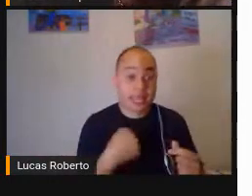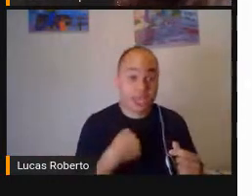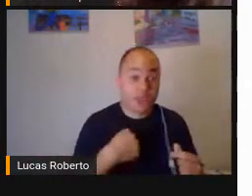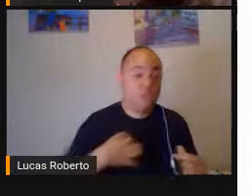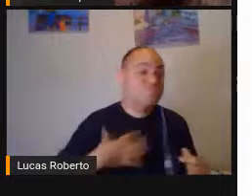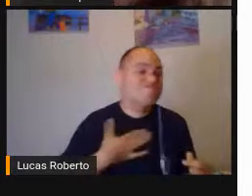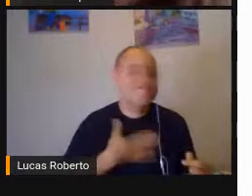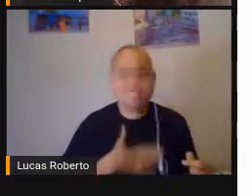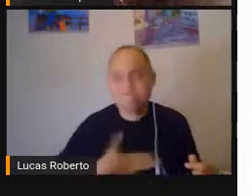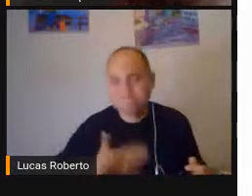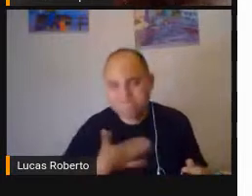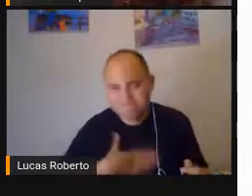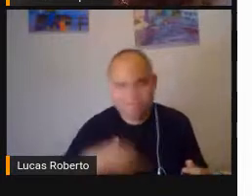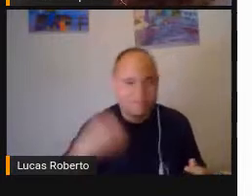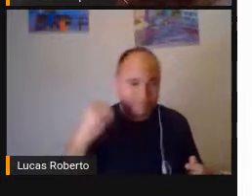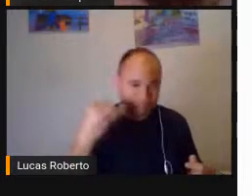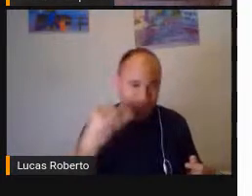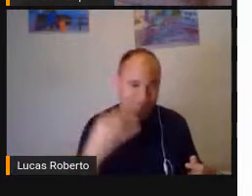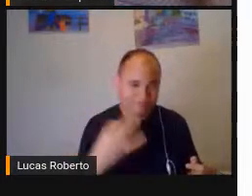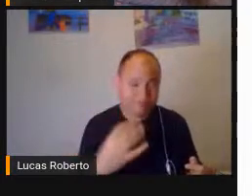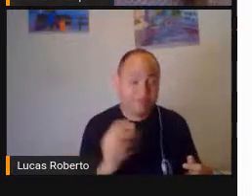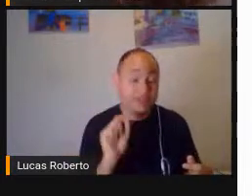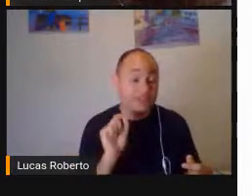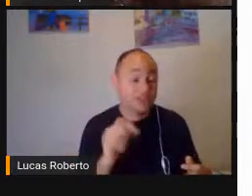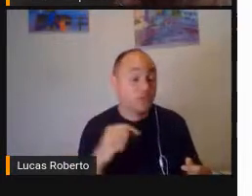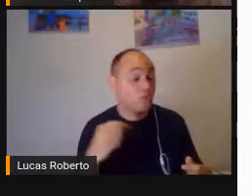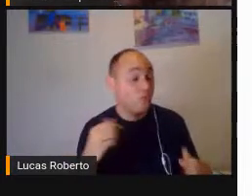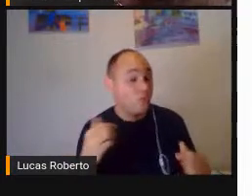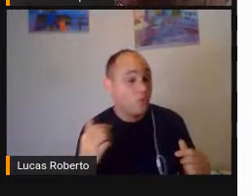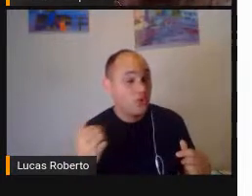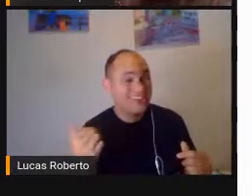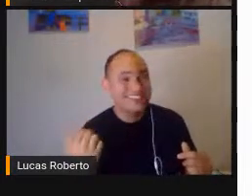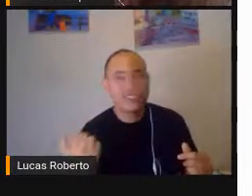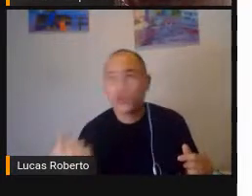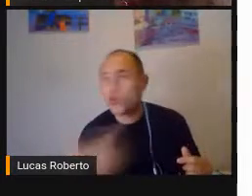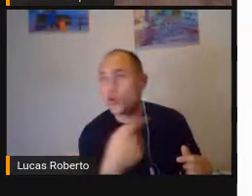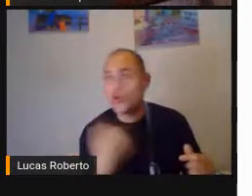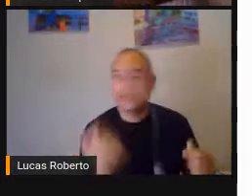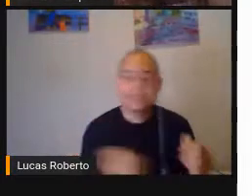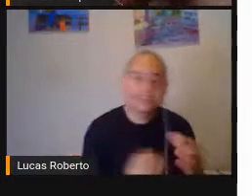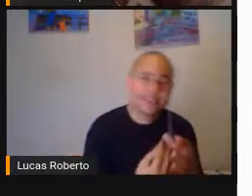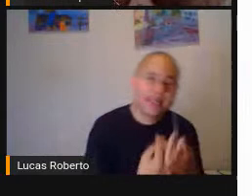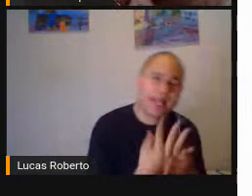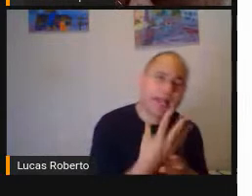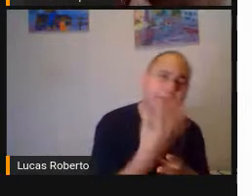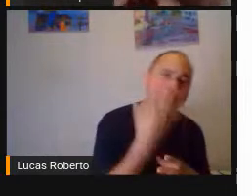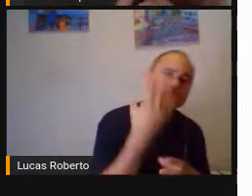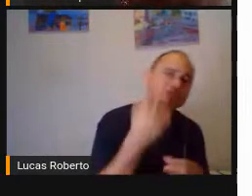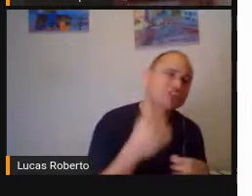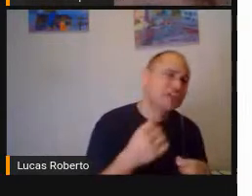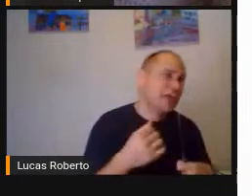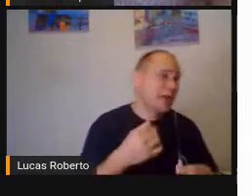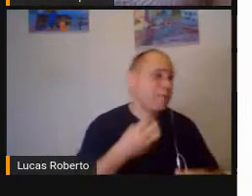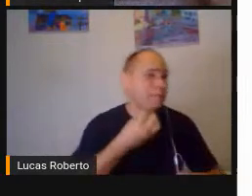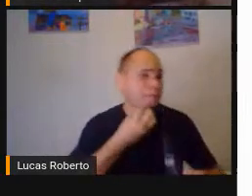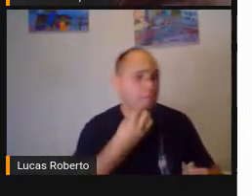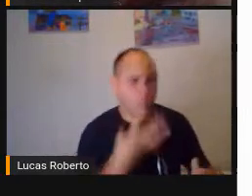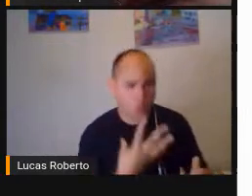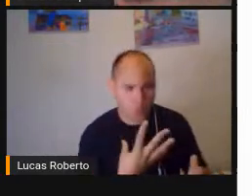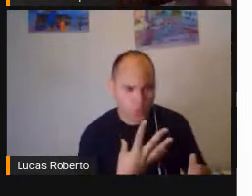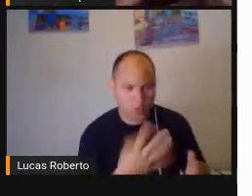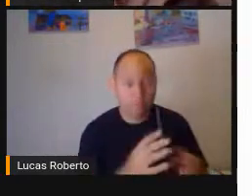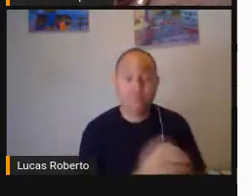inventividades Produzidas Para além Dos currículos São perfeitas Então se você